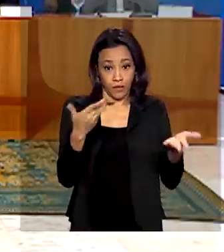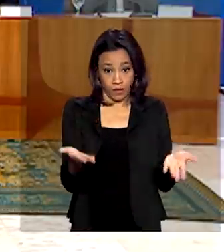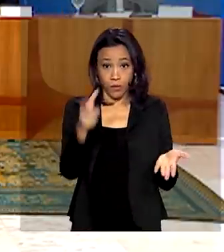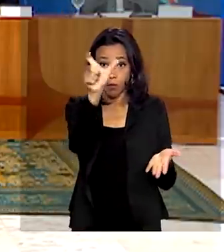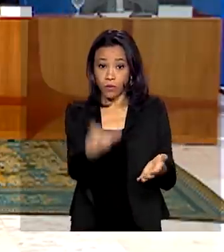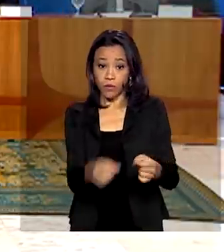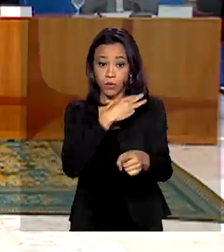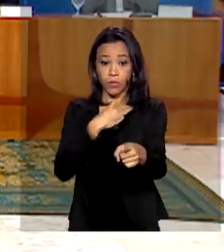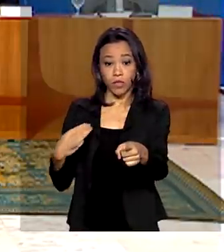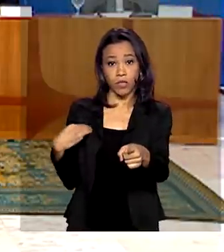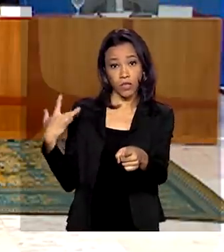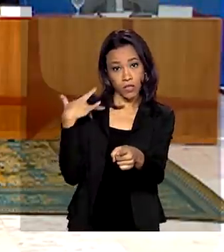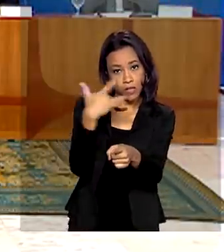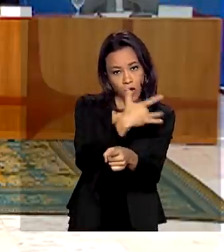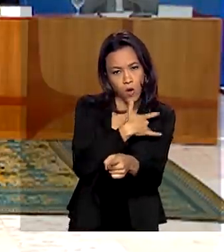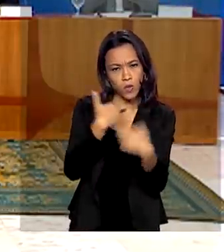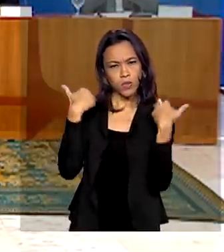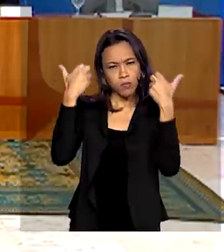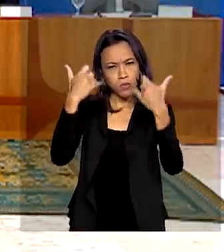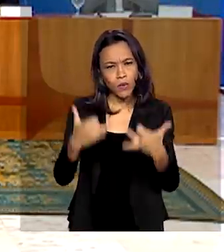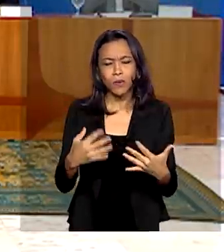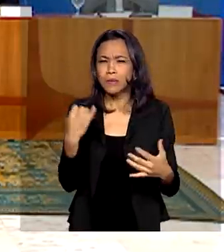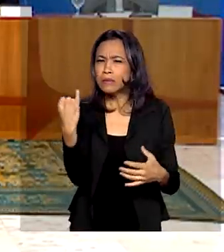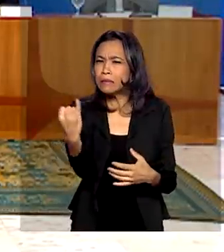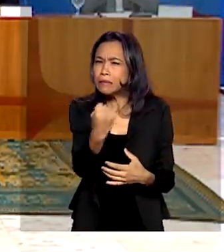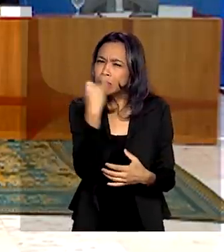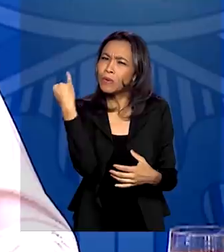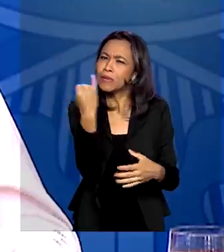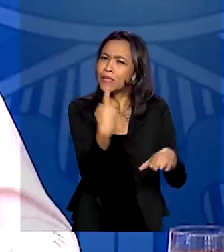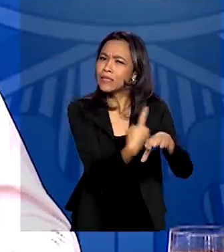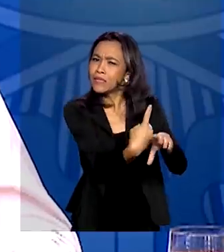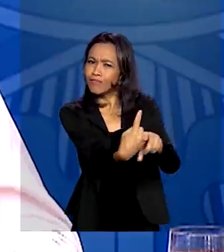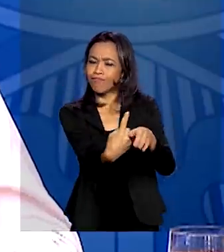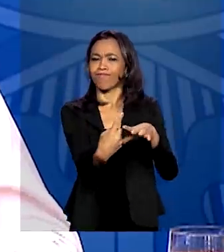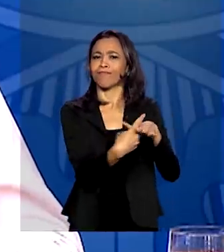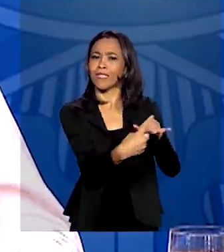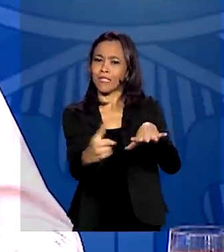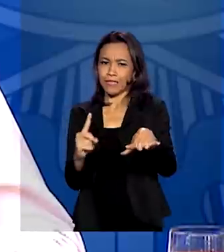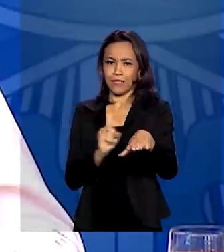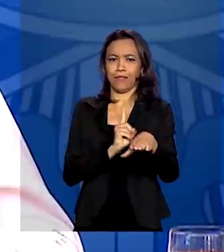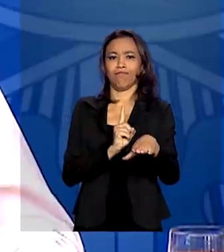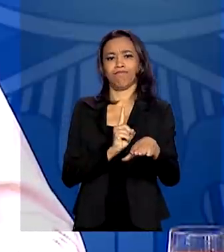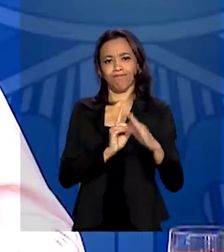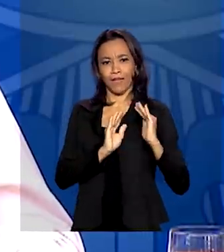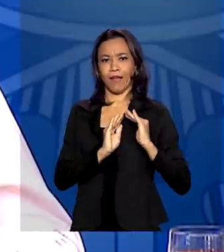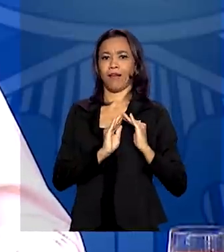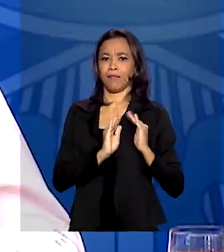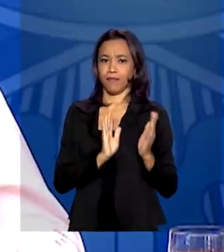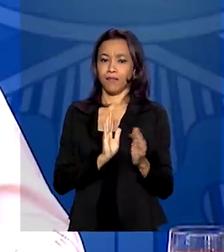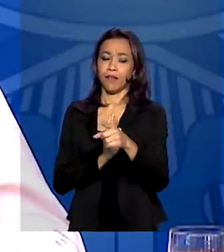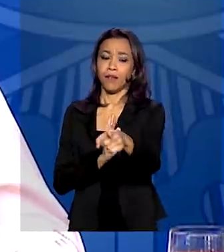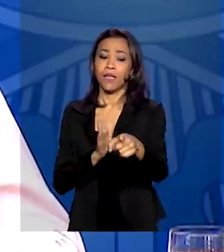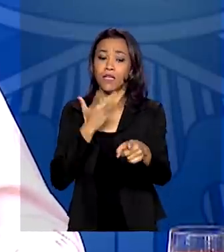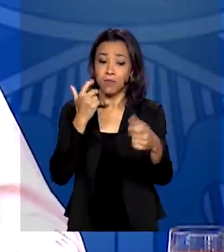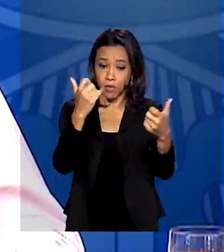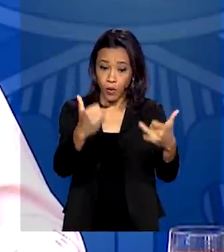reforçou a necessidade de isolamento social. No momento, a gente deve